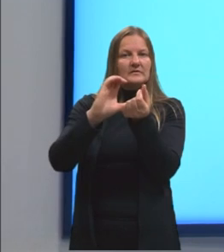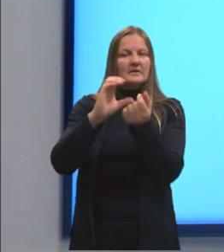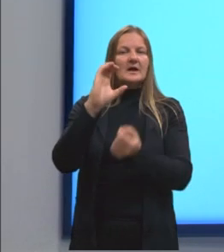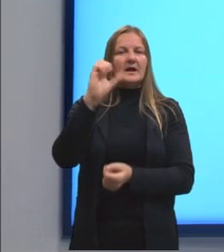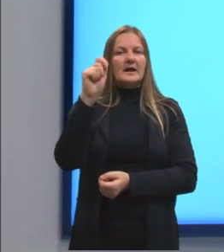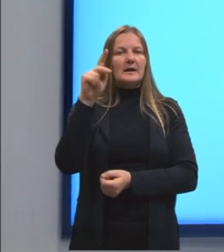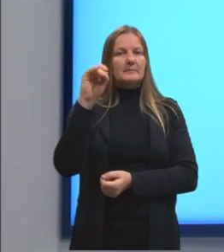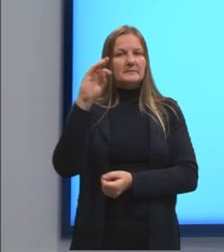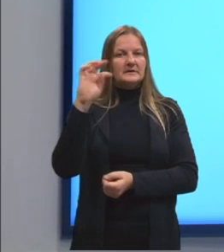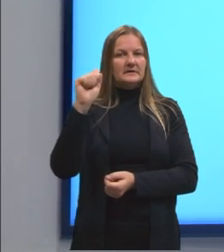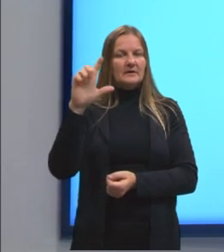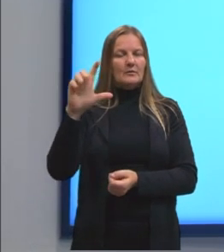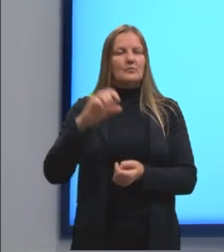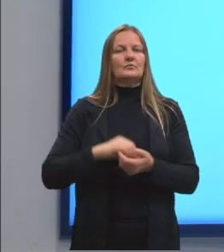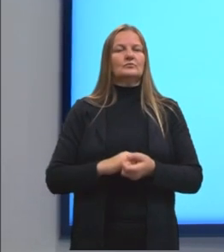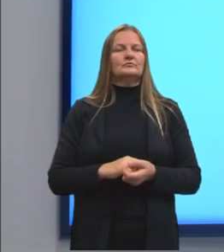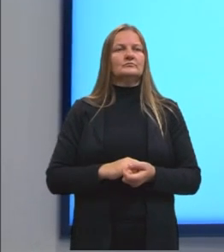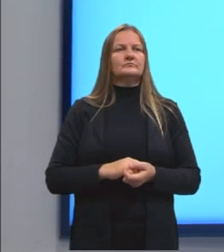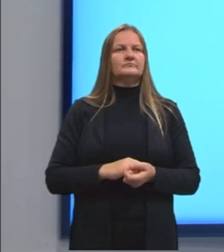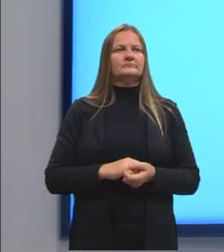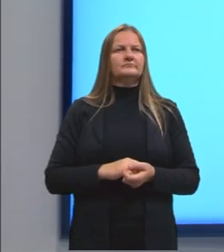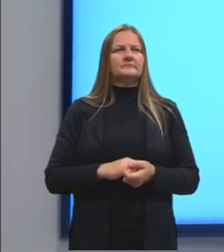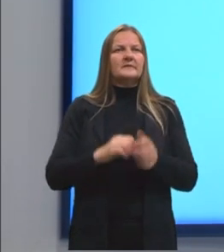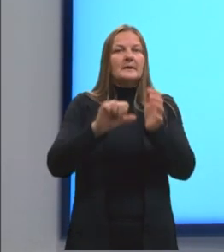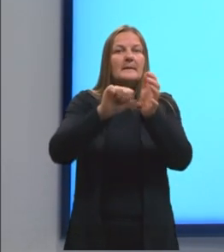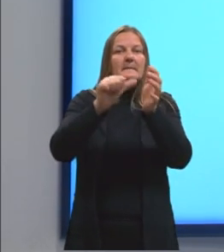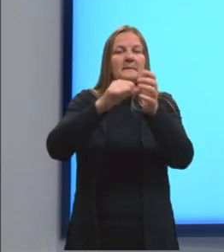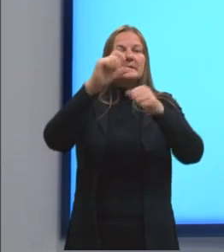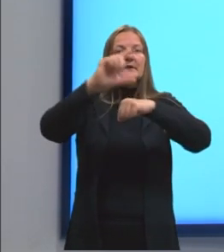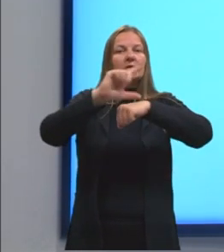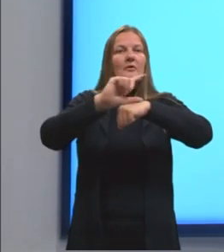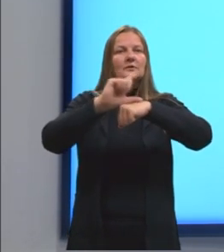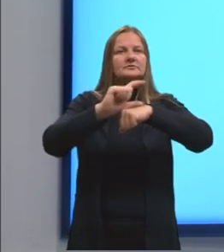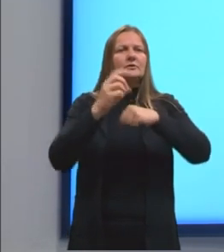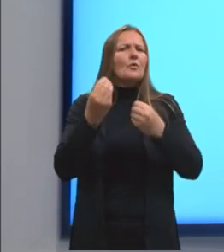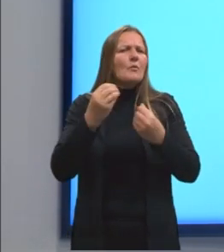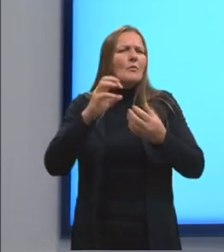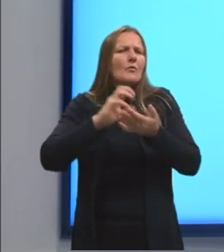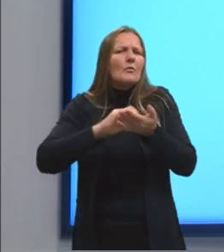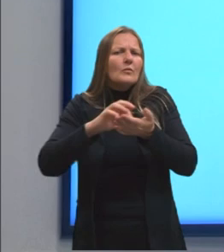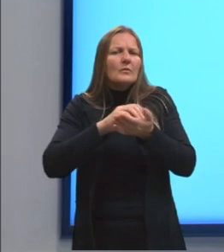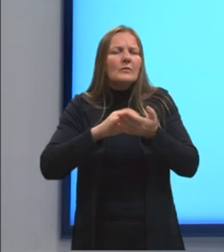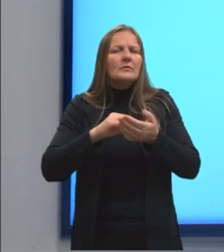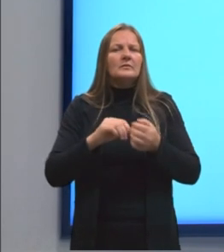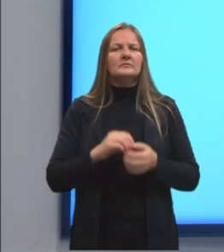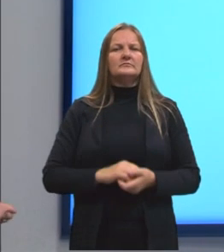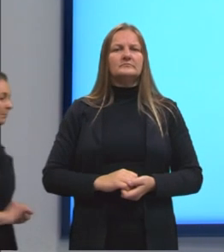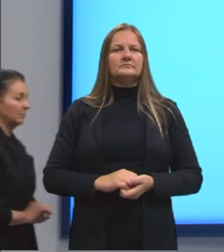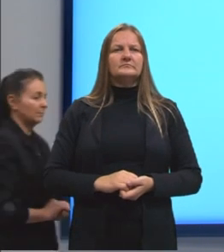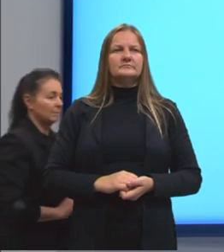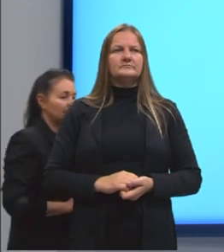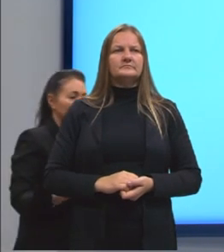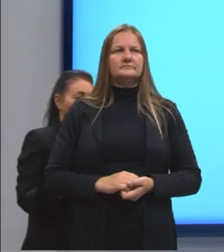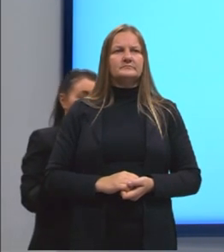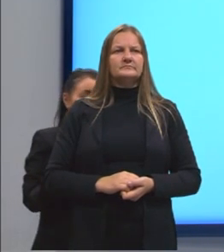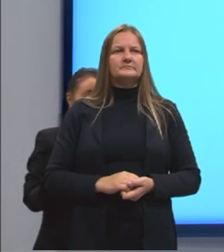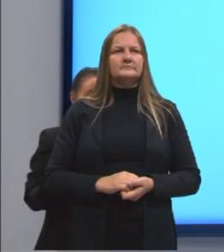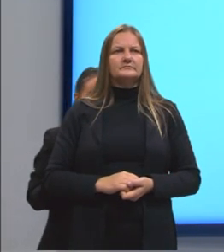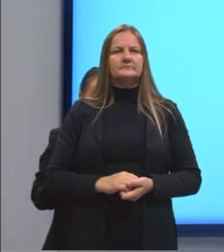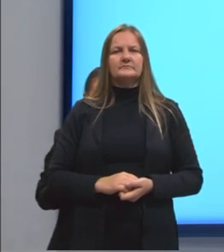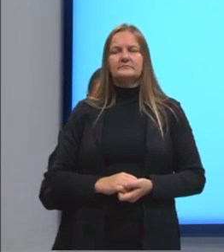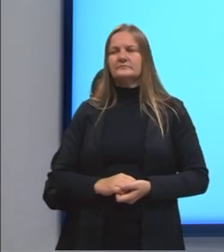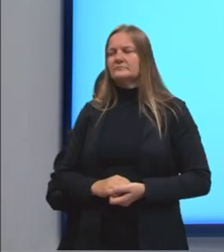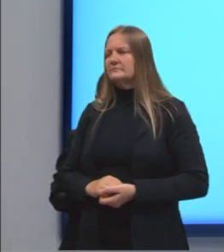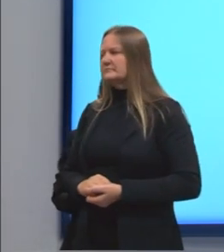financiado. Na primeira loja, como é que nós calculamos o valor financiado? A loja A,